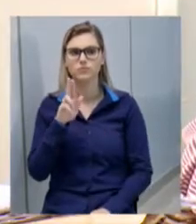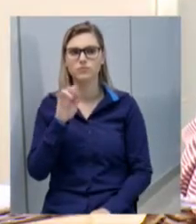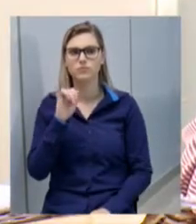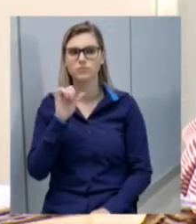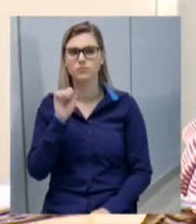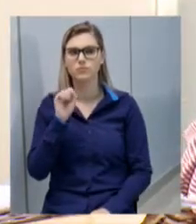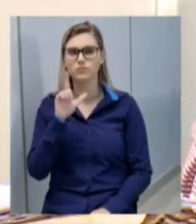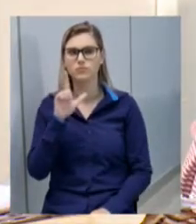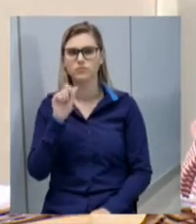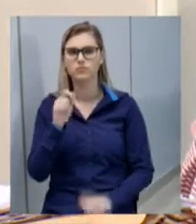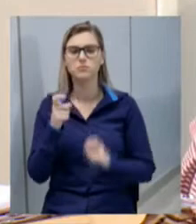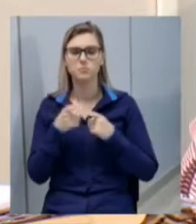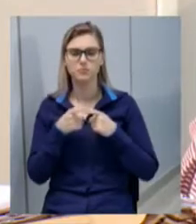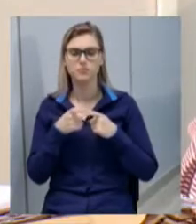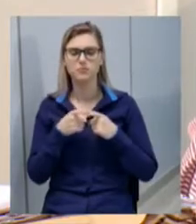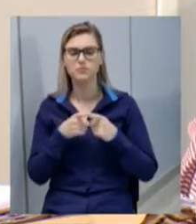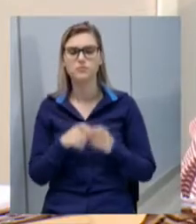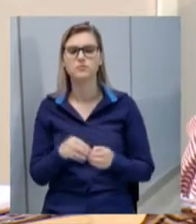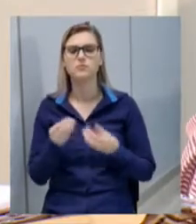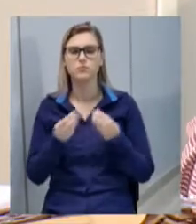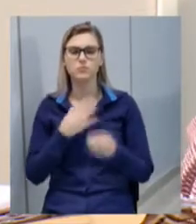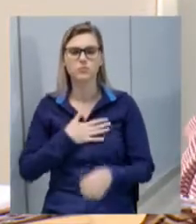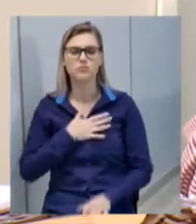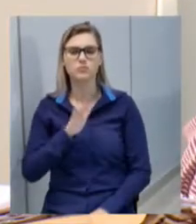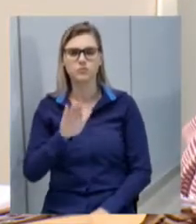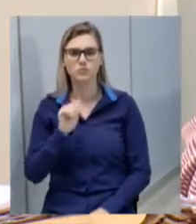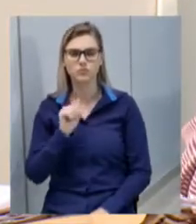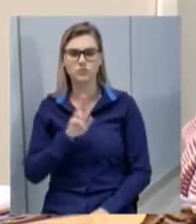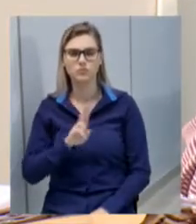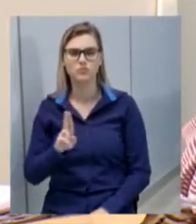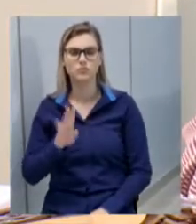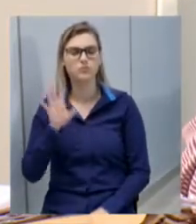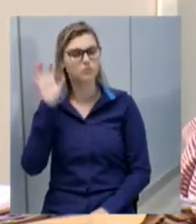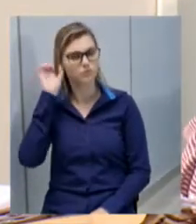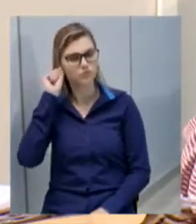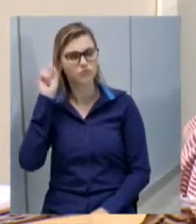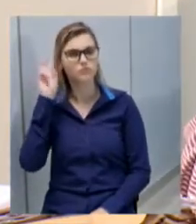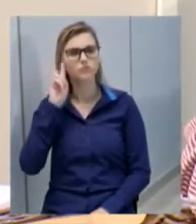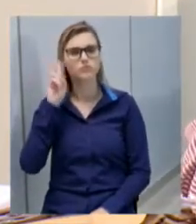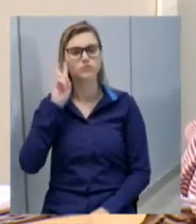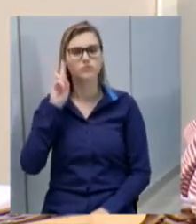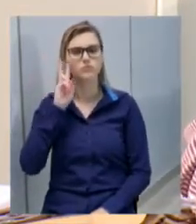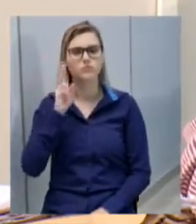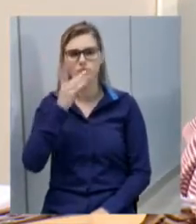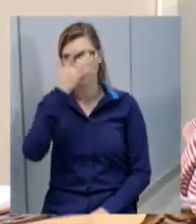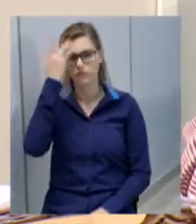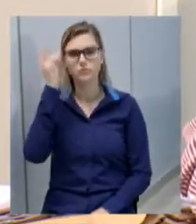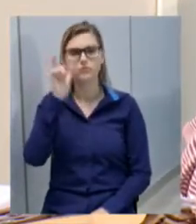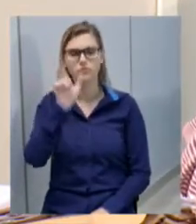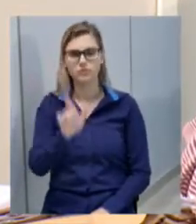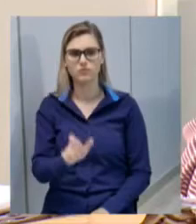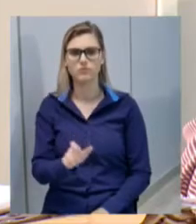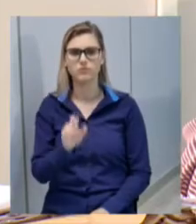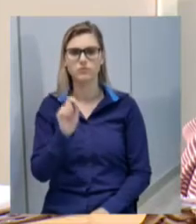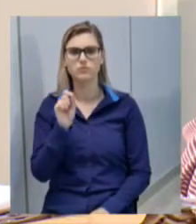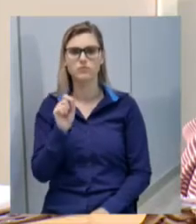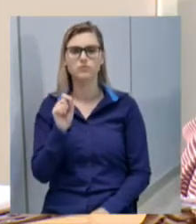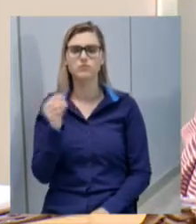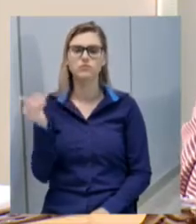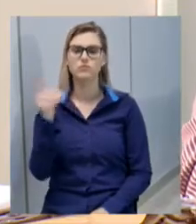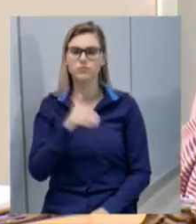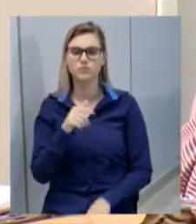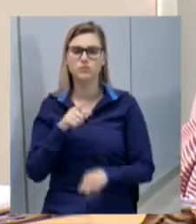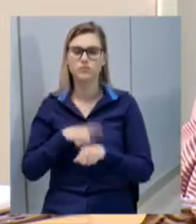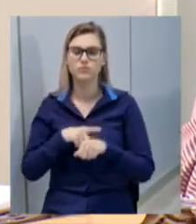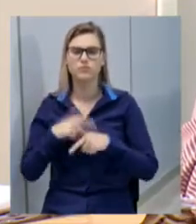ela gostava de ser chamada e ouvia a história a pessoa que veio num período